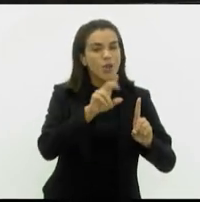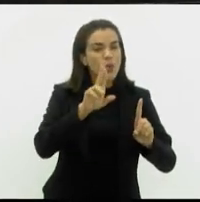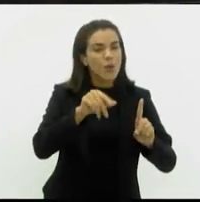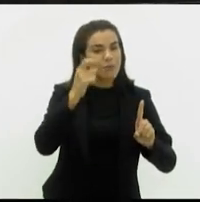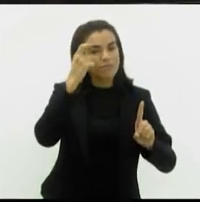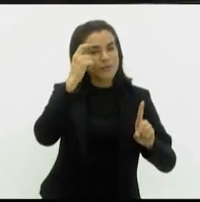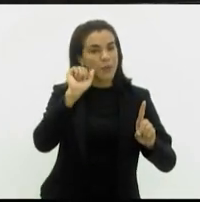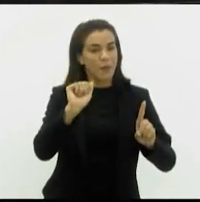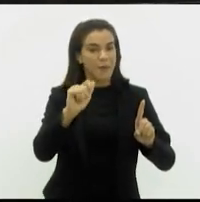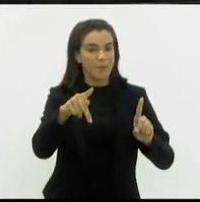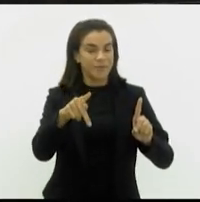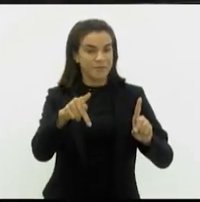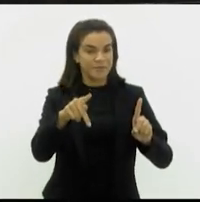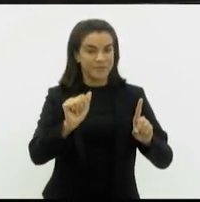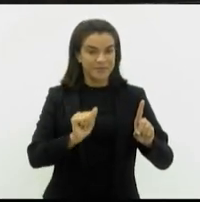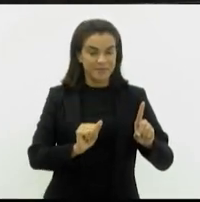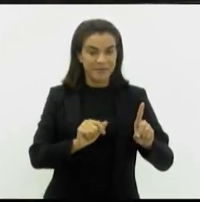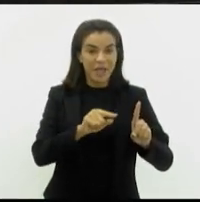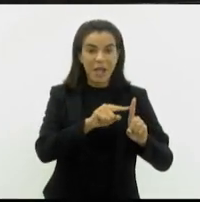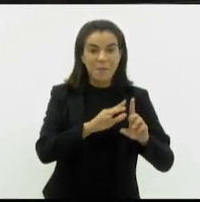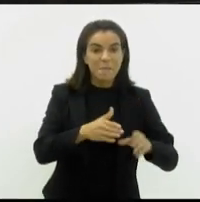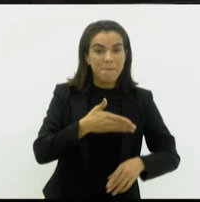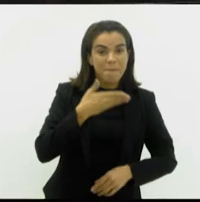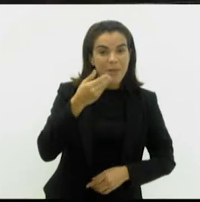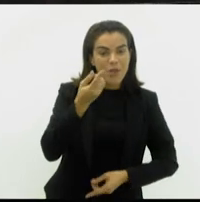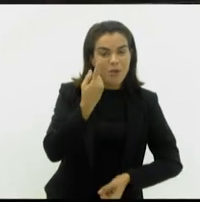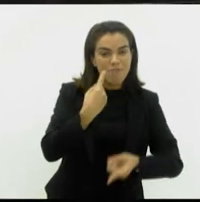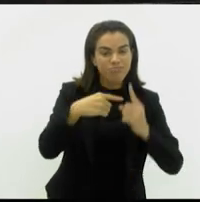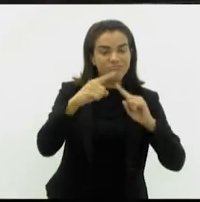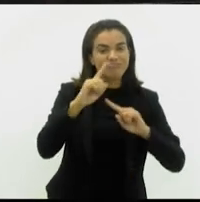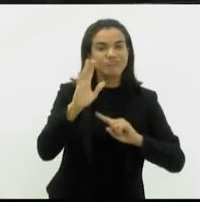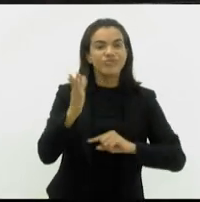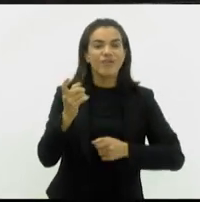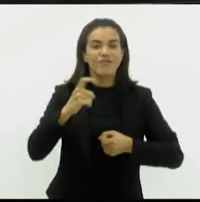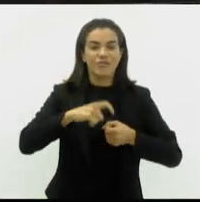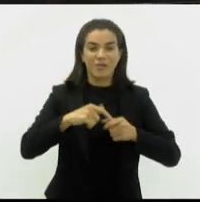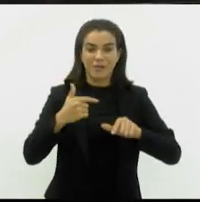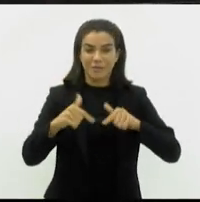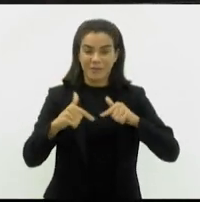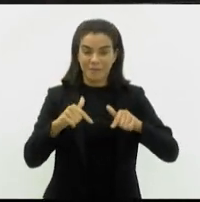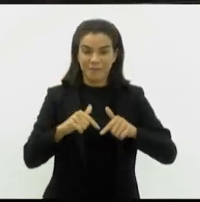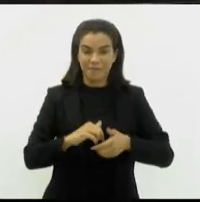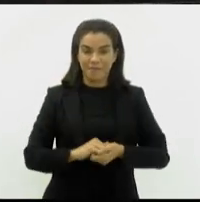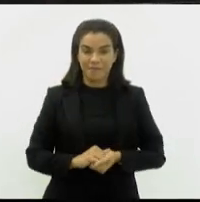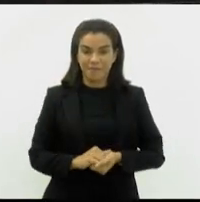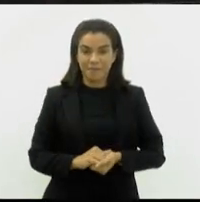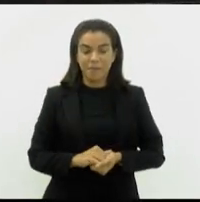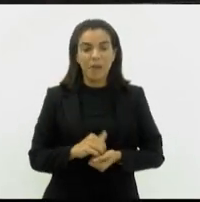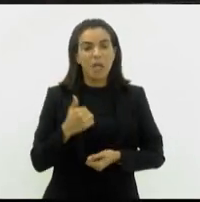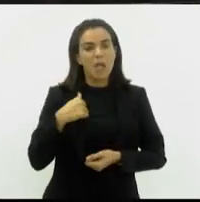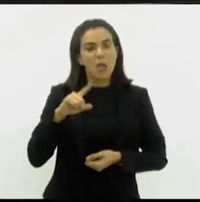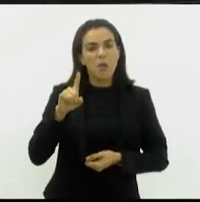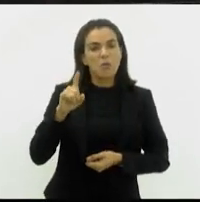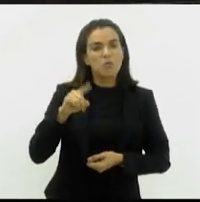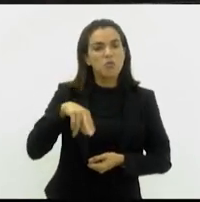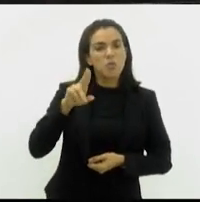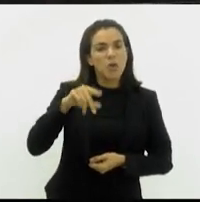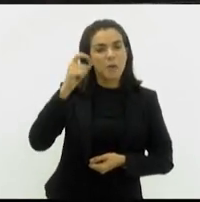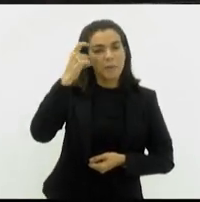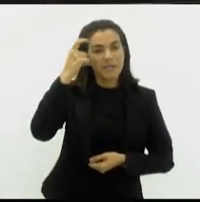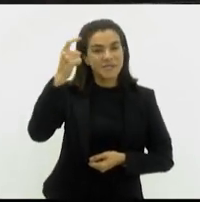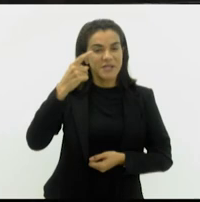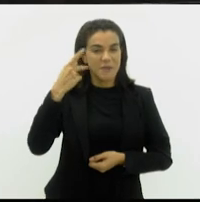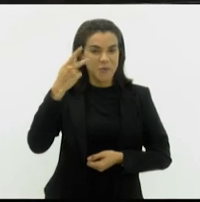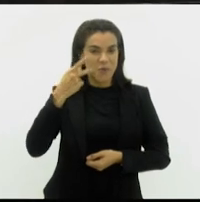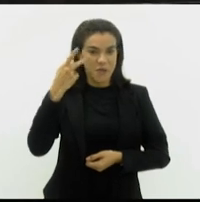aposentar. E assim que ficou bom, ele já voltou. Quando isso aconteceu, eu não era política e nem pensava em ser porque foi em fevereiro